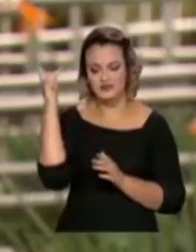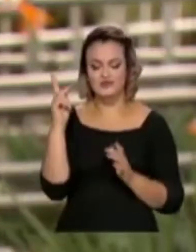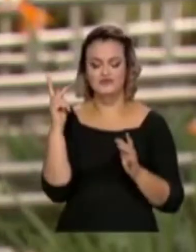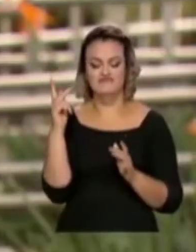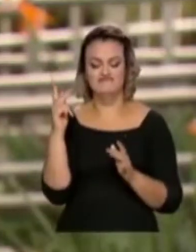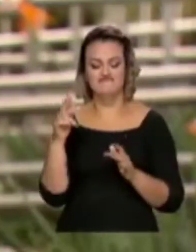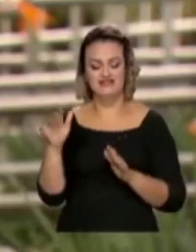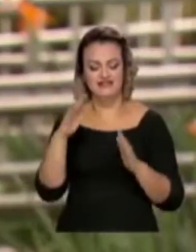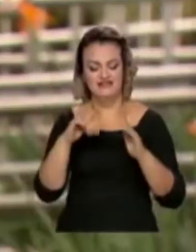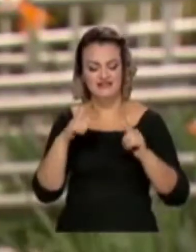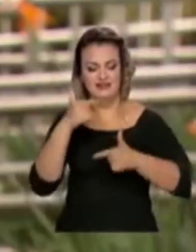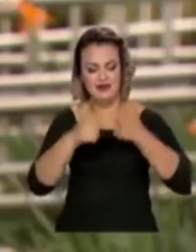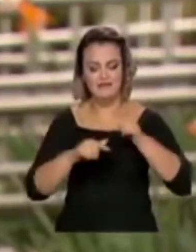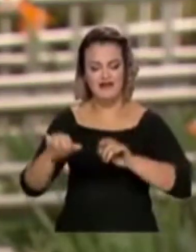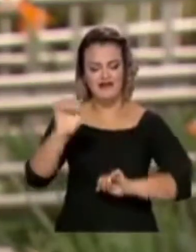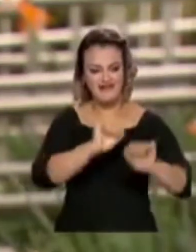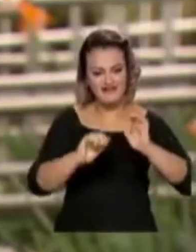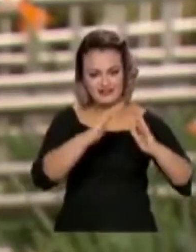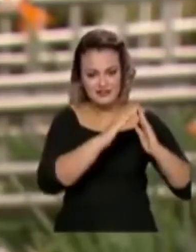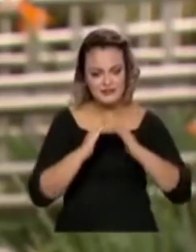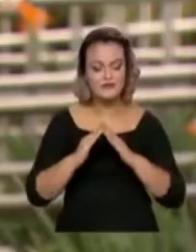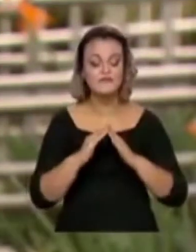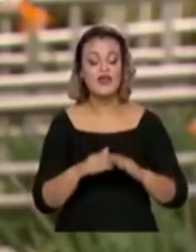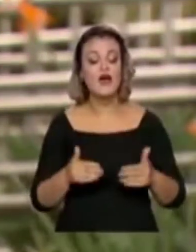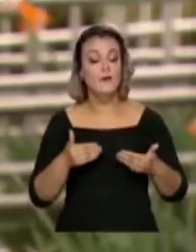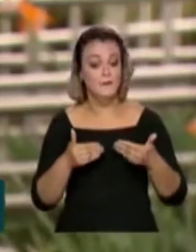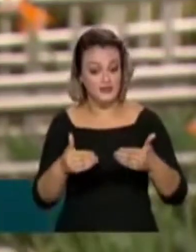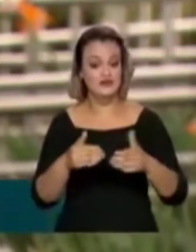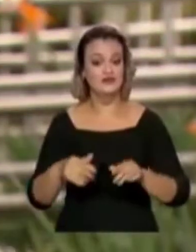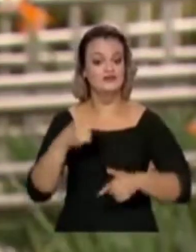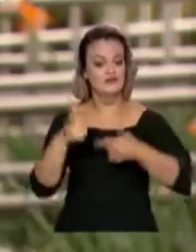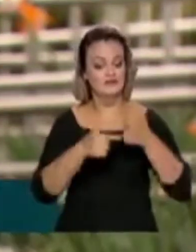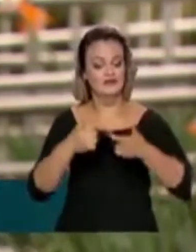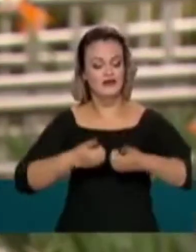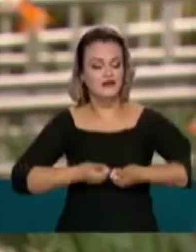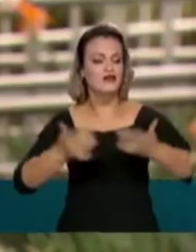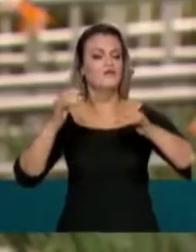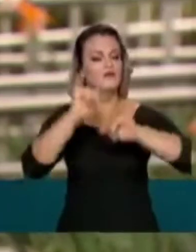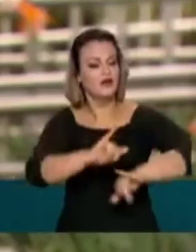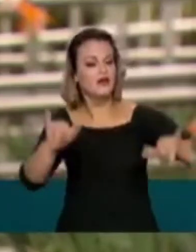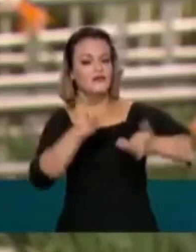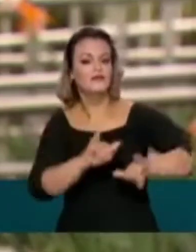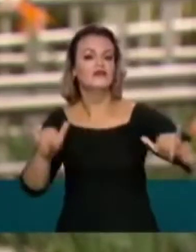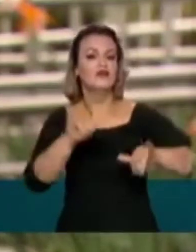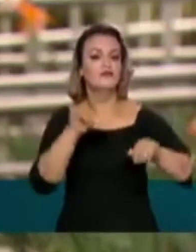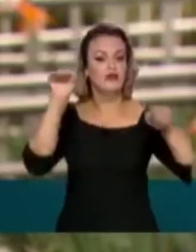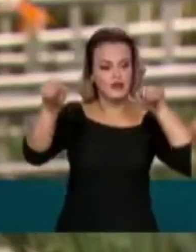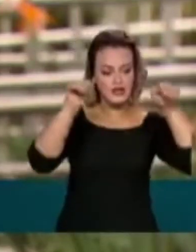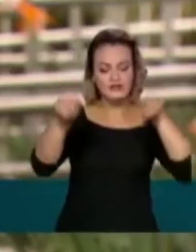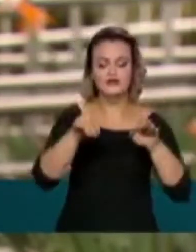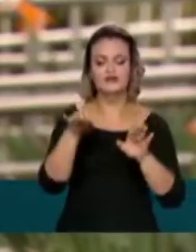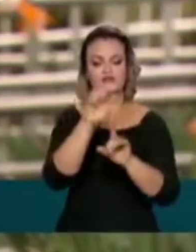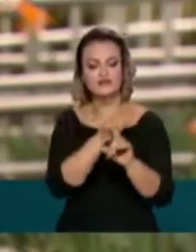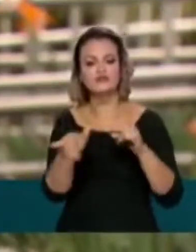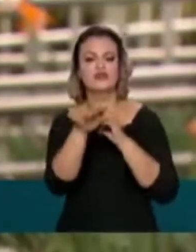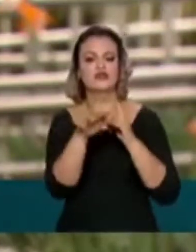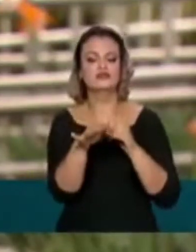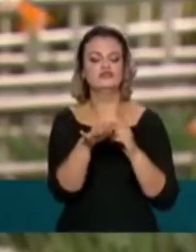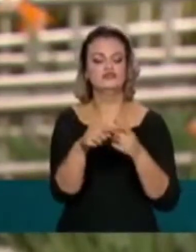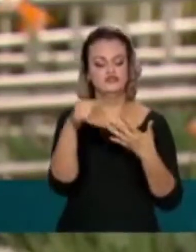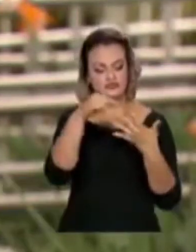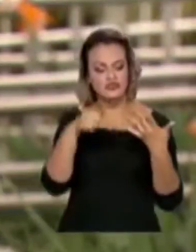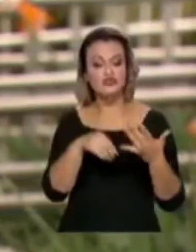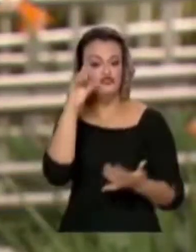27 de abril, o Ministério do Trabalho e Previdência lançou uma campanha para alertar a sociedade sobre os